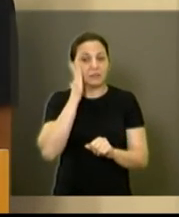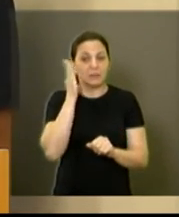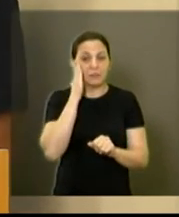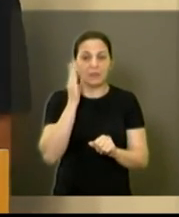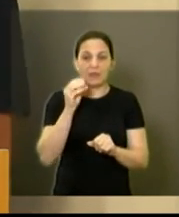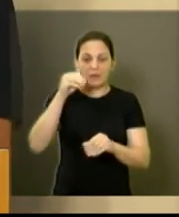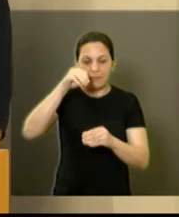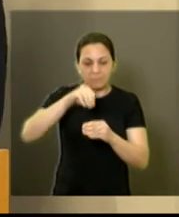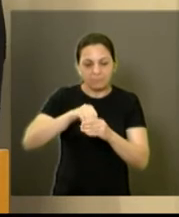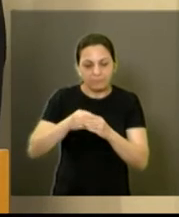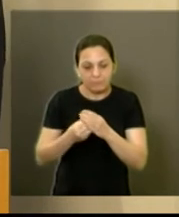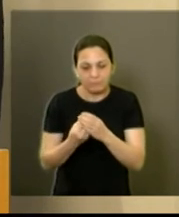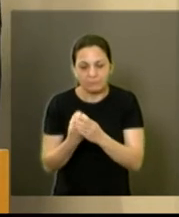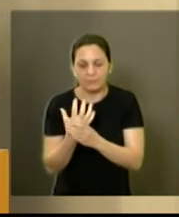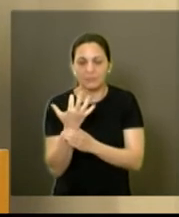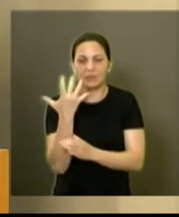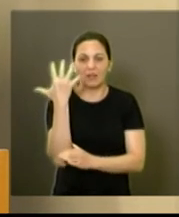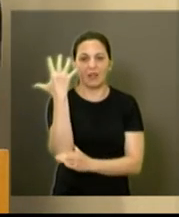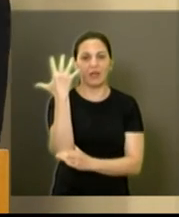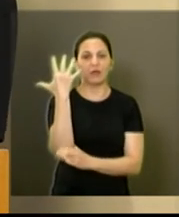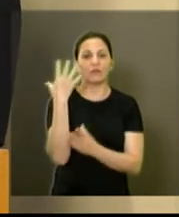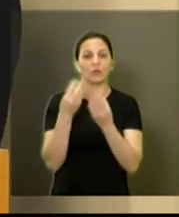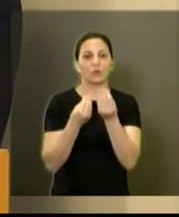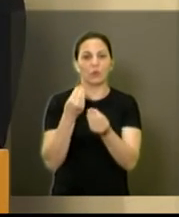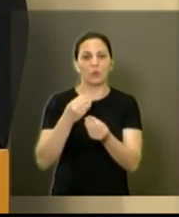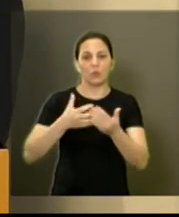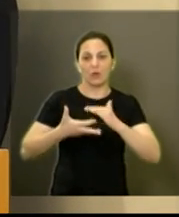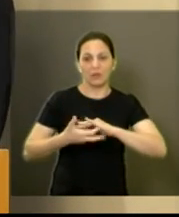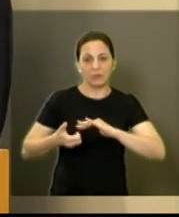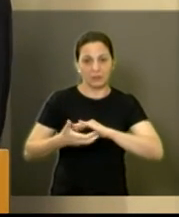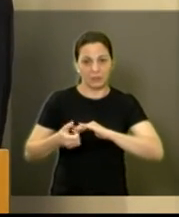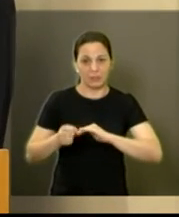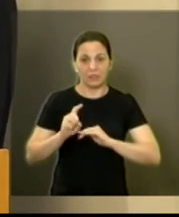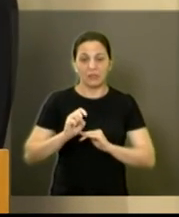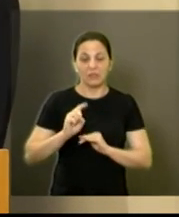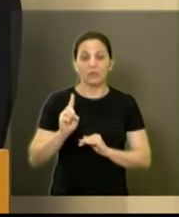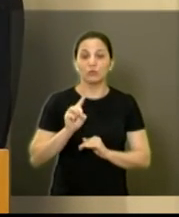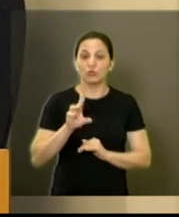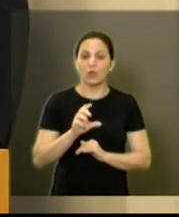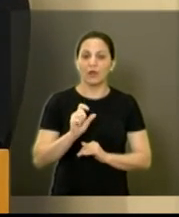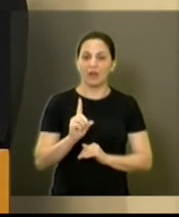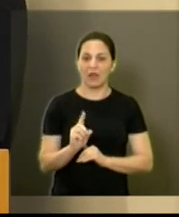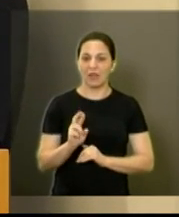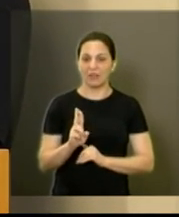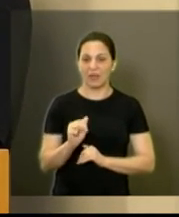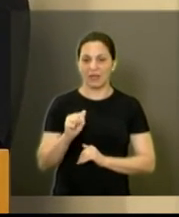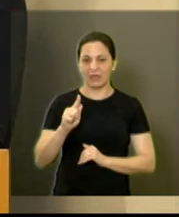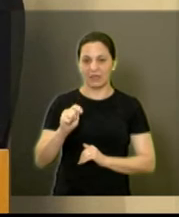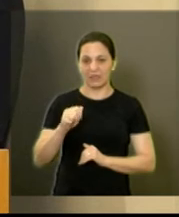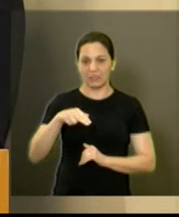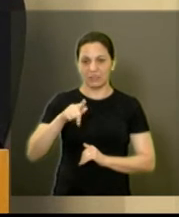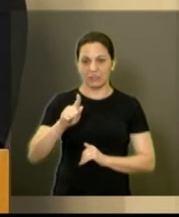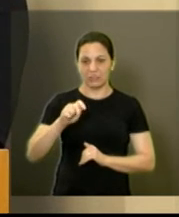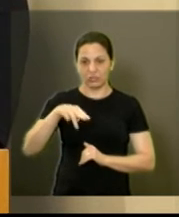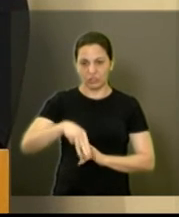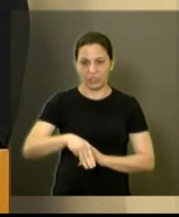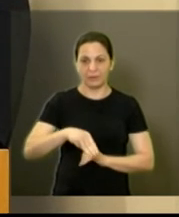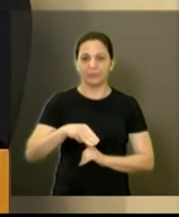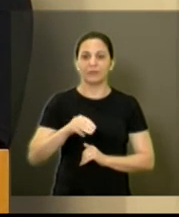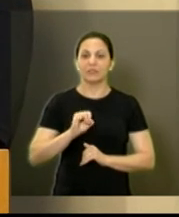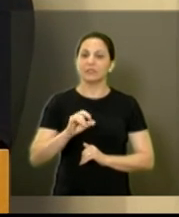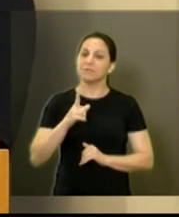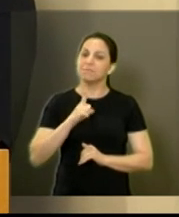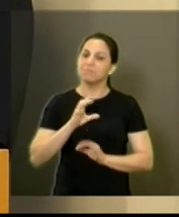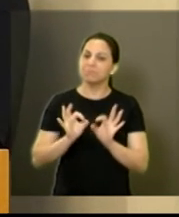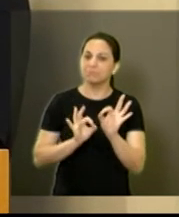entraria dentro desse desassoreamento não precisa ser especificamente a dragagem entendeu agora a dragagem foi feita se ela foi ela foi